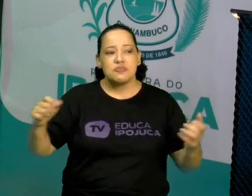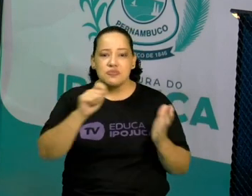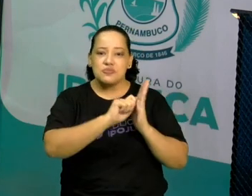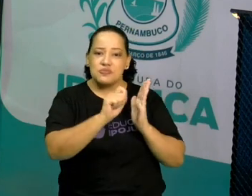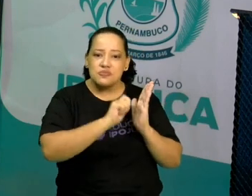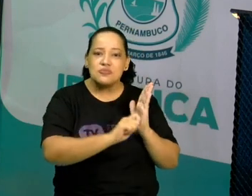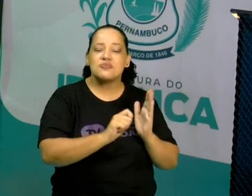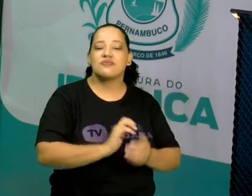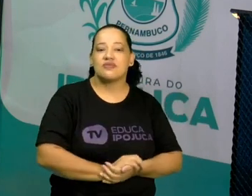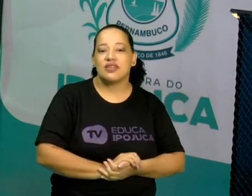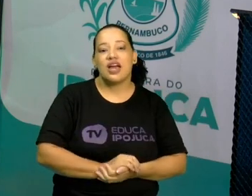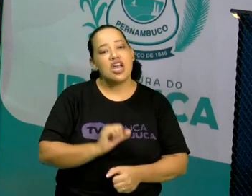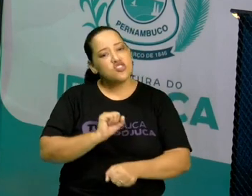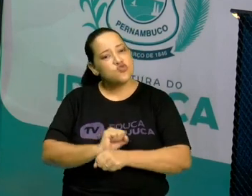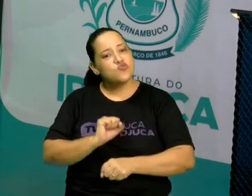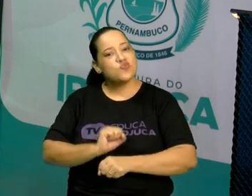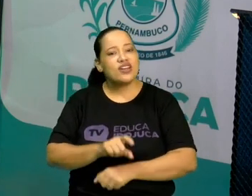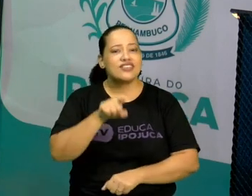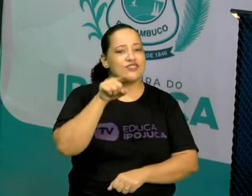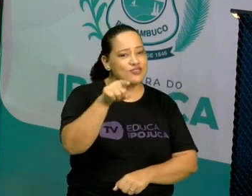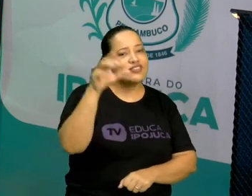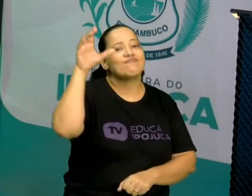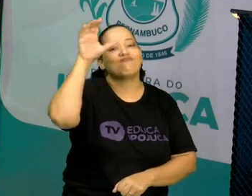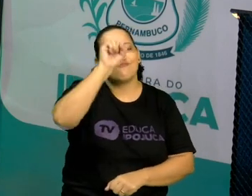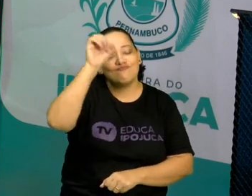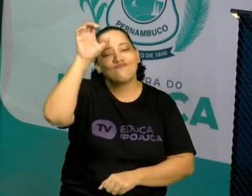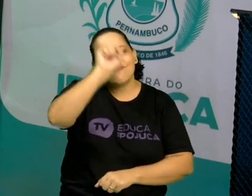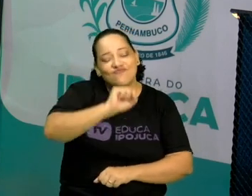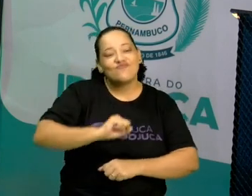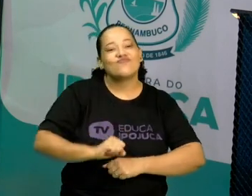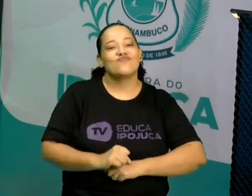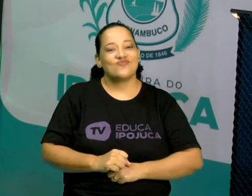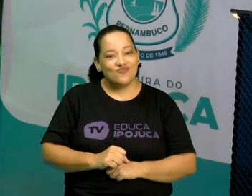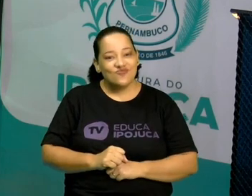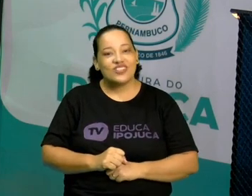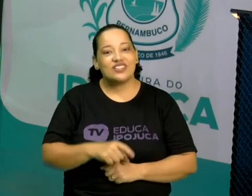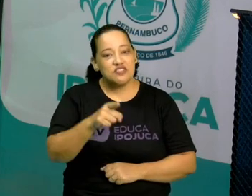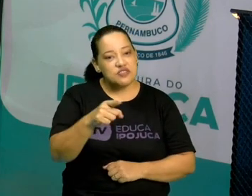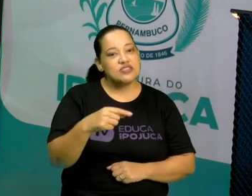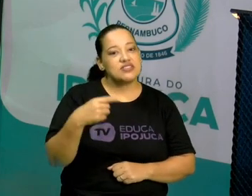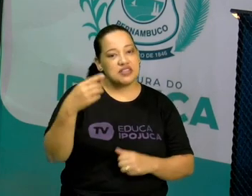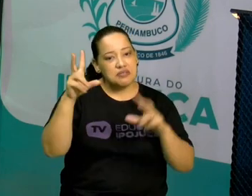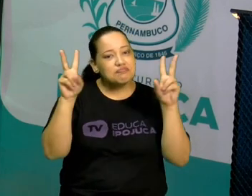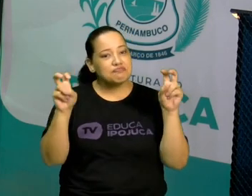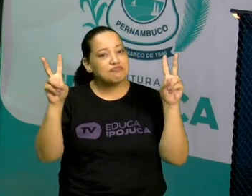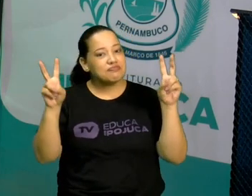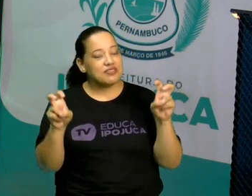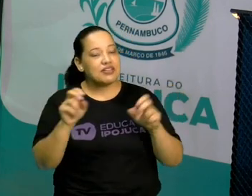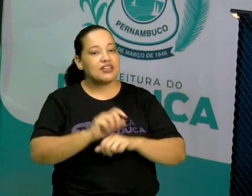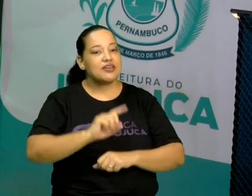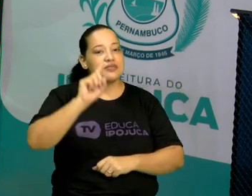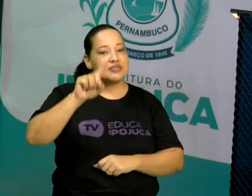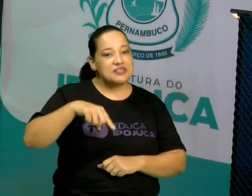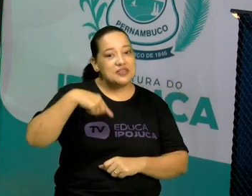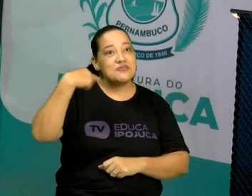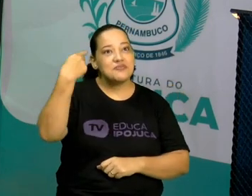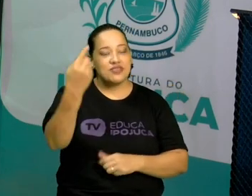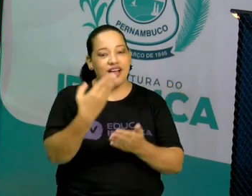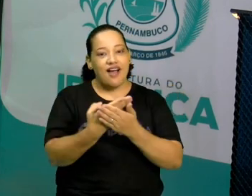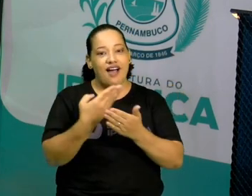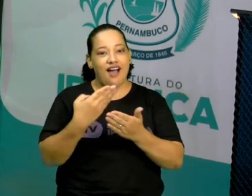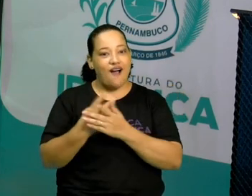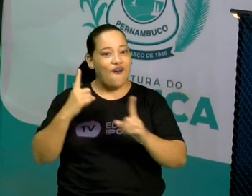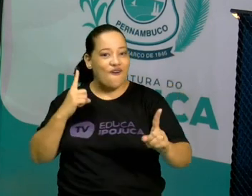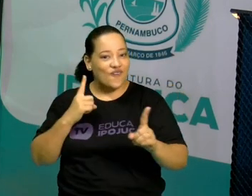Então, espero que você tenha aprendido um pouco sobre este assunto. E nos veremos na